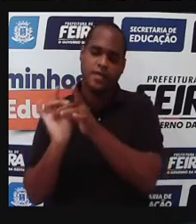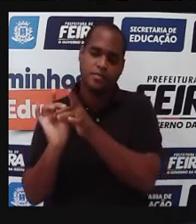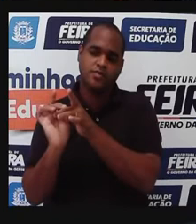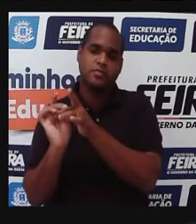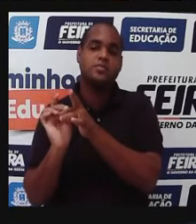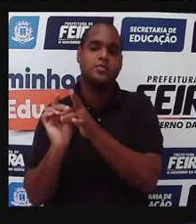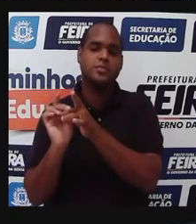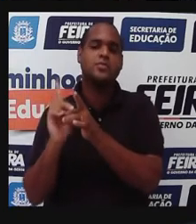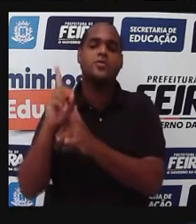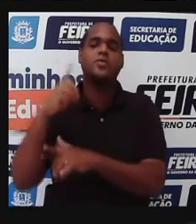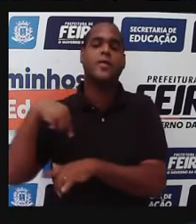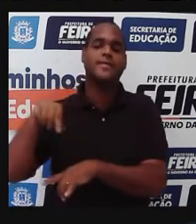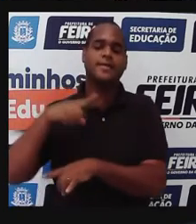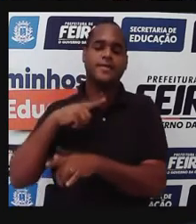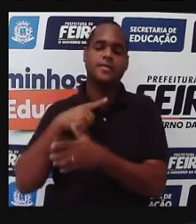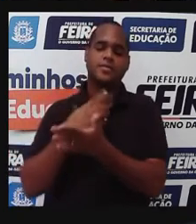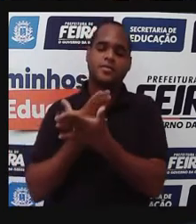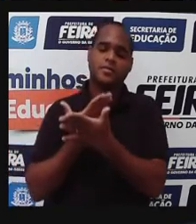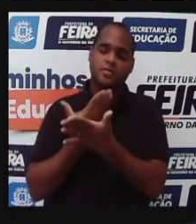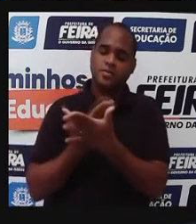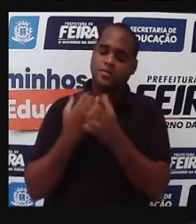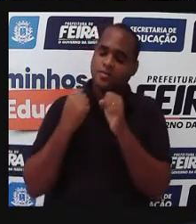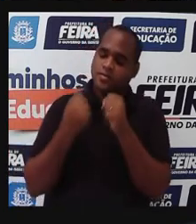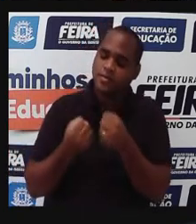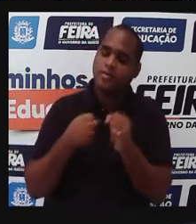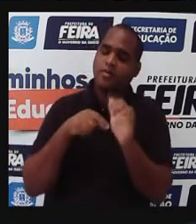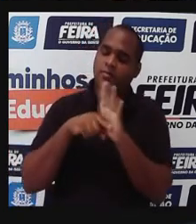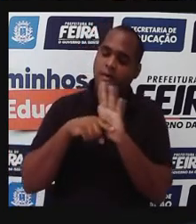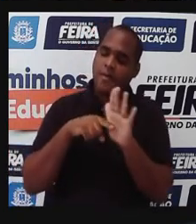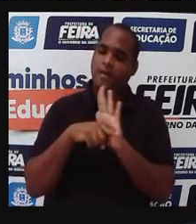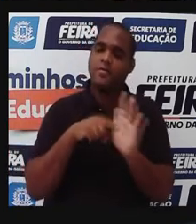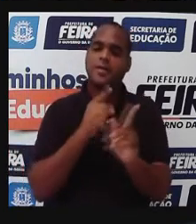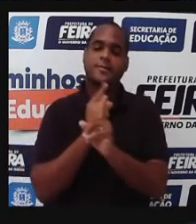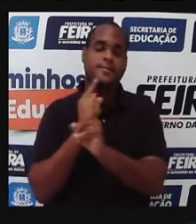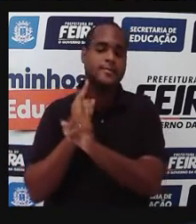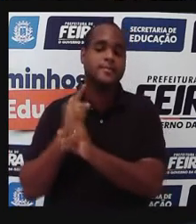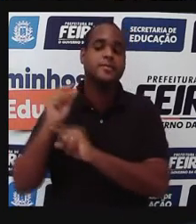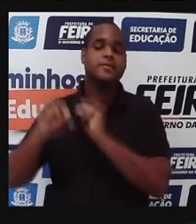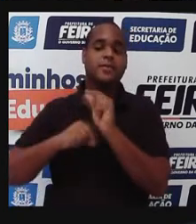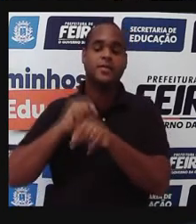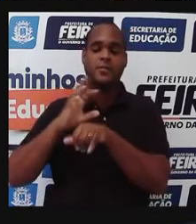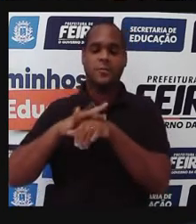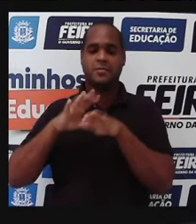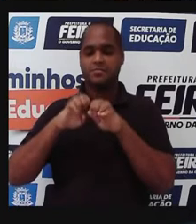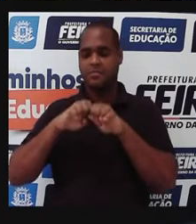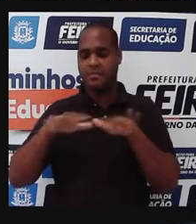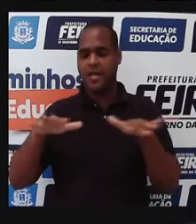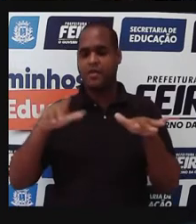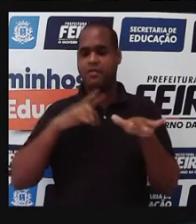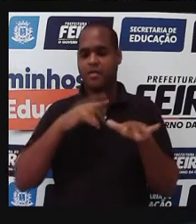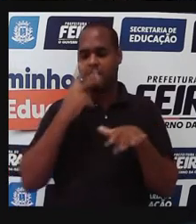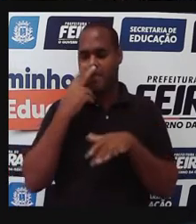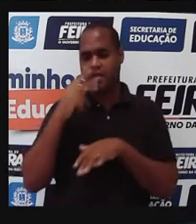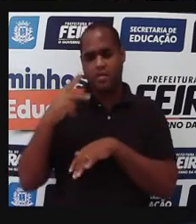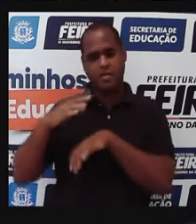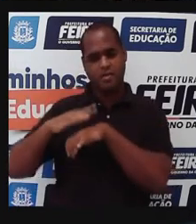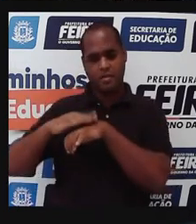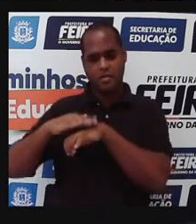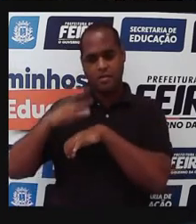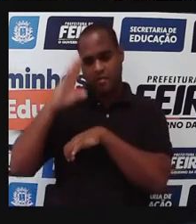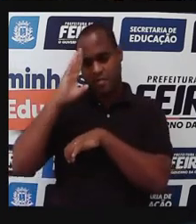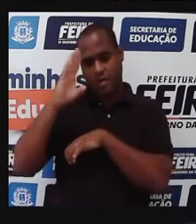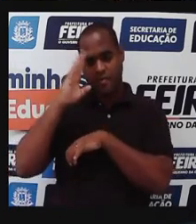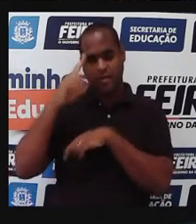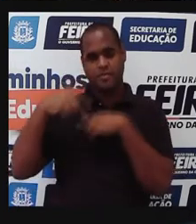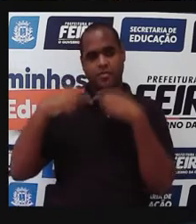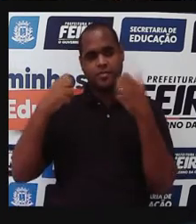que a gente já estudou sobre as zoonoses. Então, o é que acontece? A doença de Chagas, ela é transmitida, o vetor, então, da